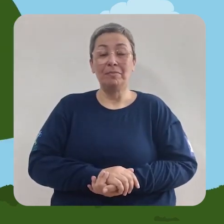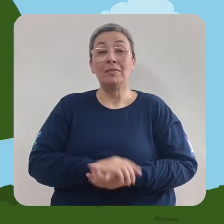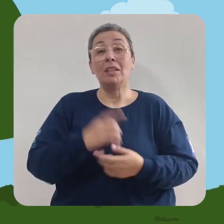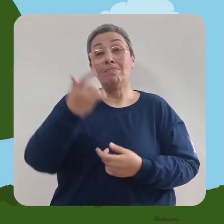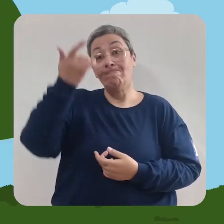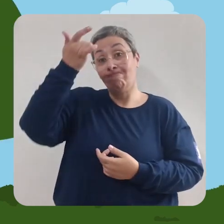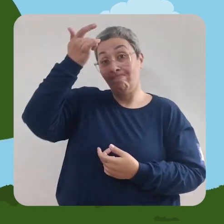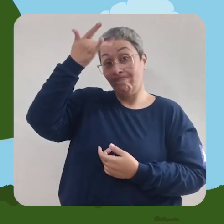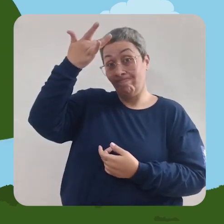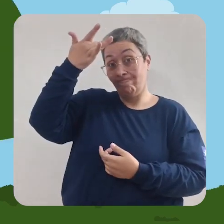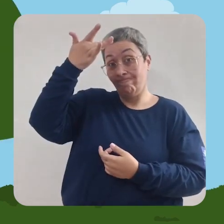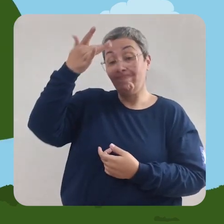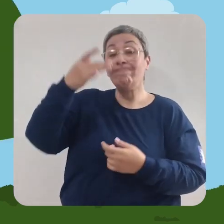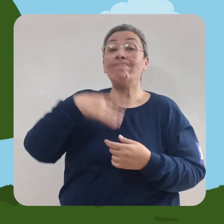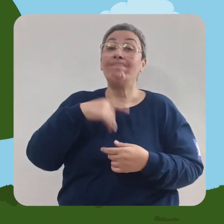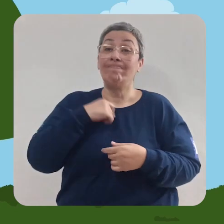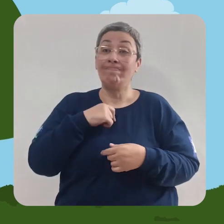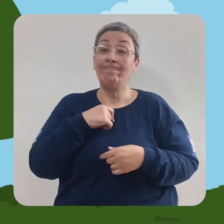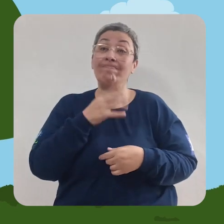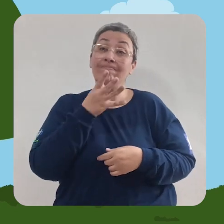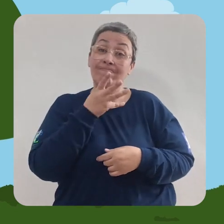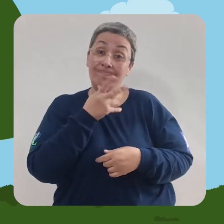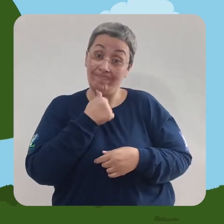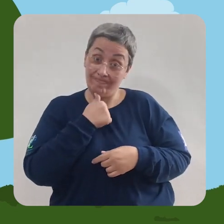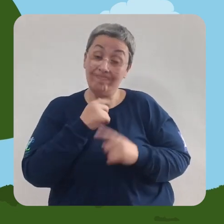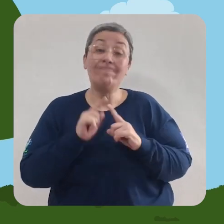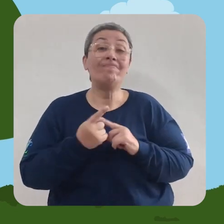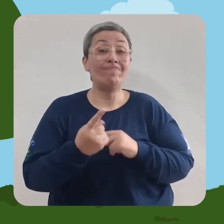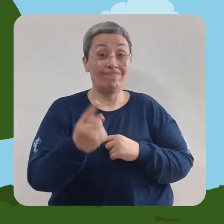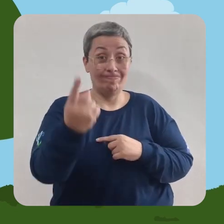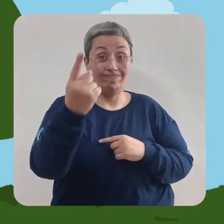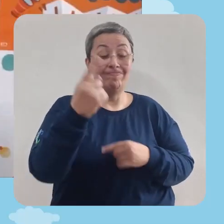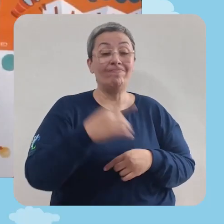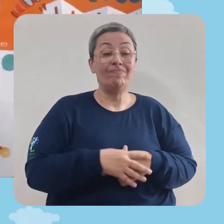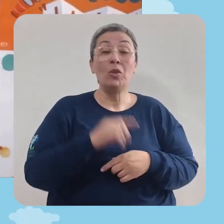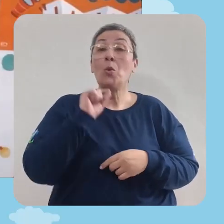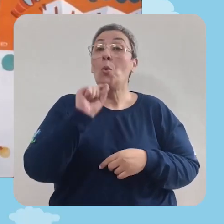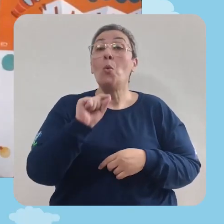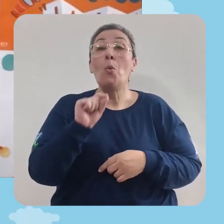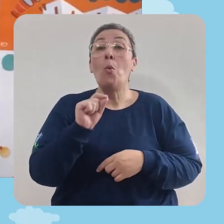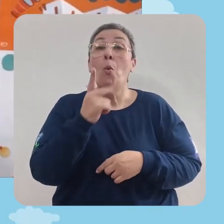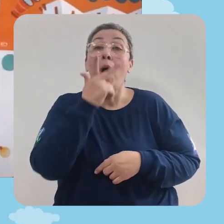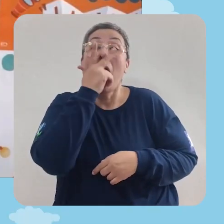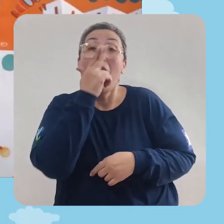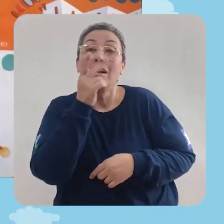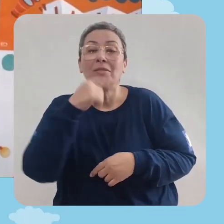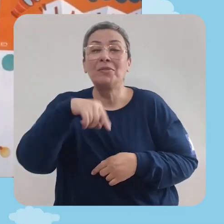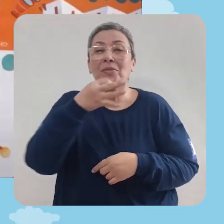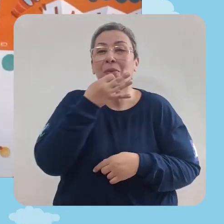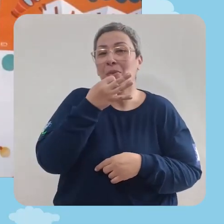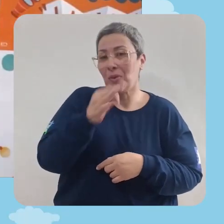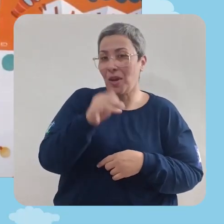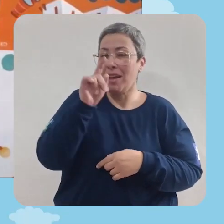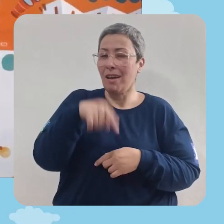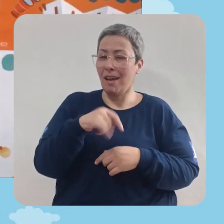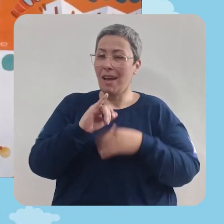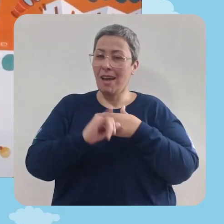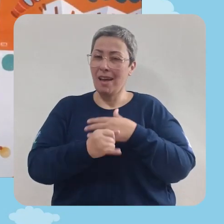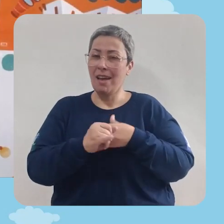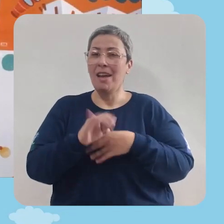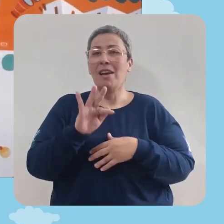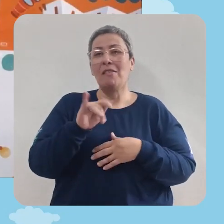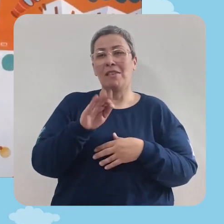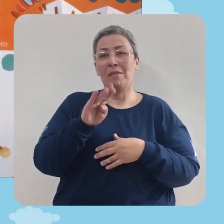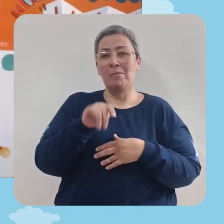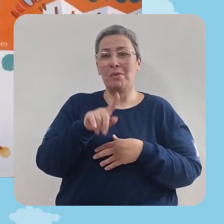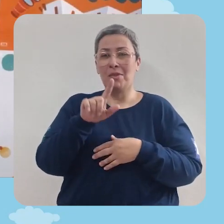Moral da história, devagar se vai longe. O que vocês acharam dessa fábula?